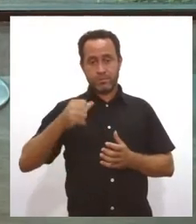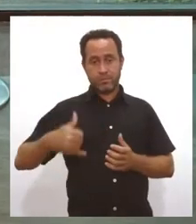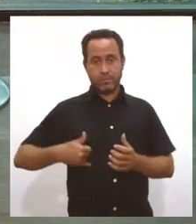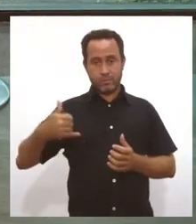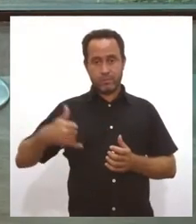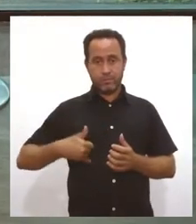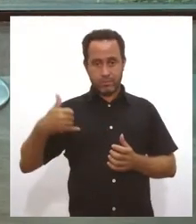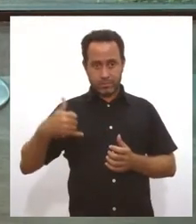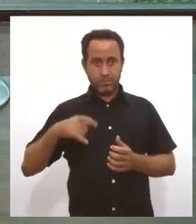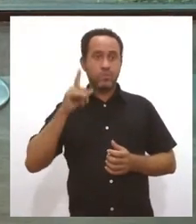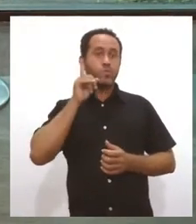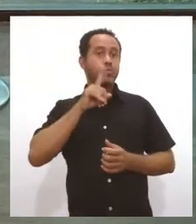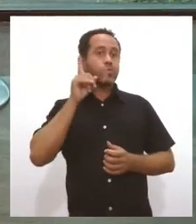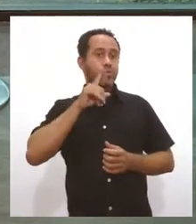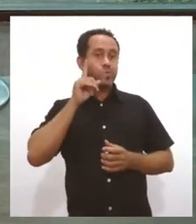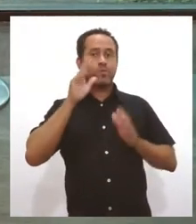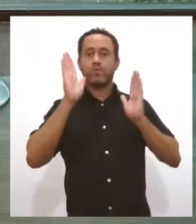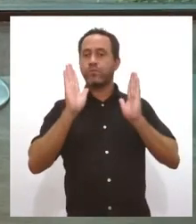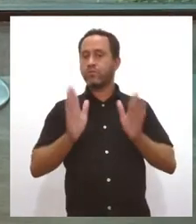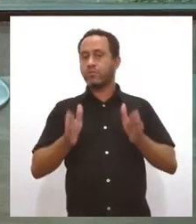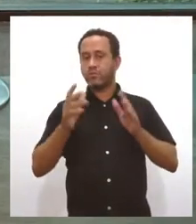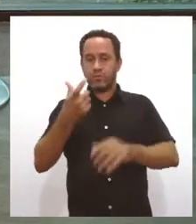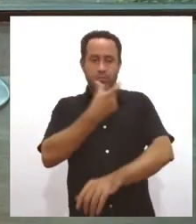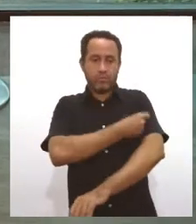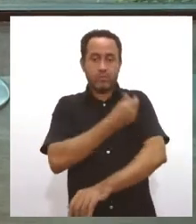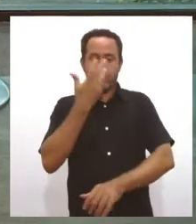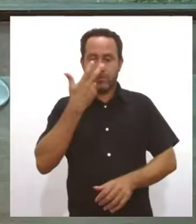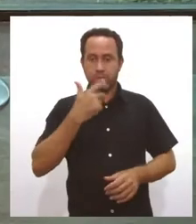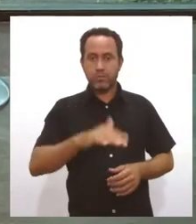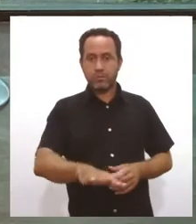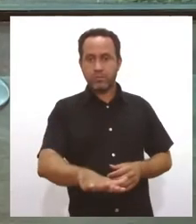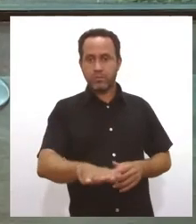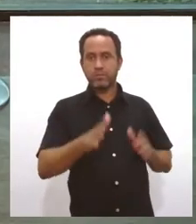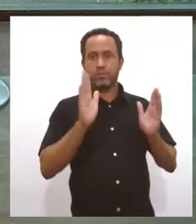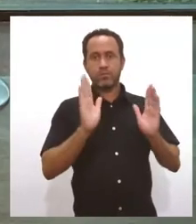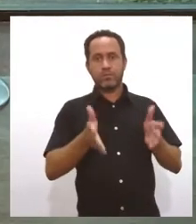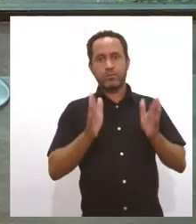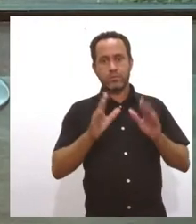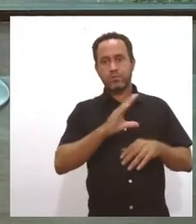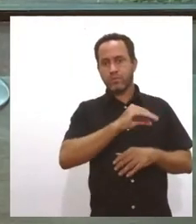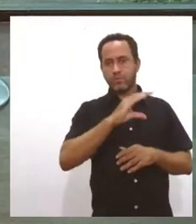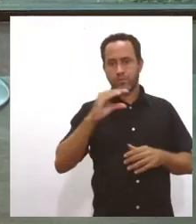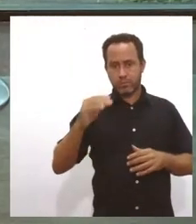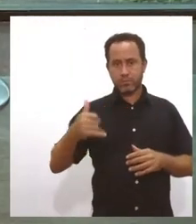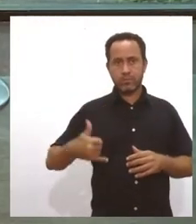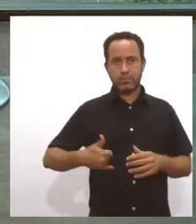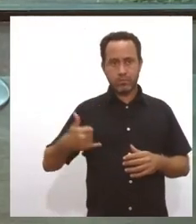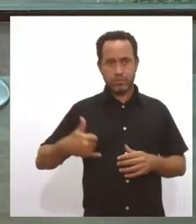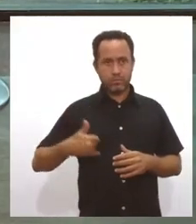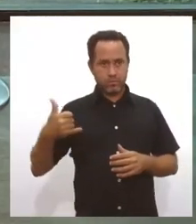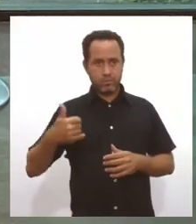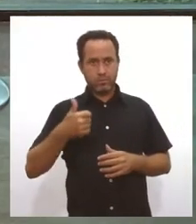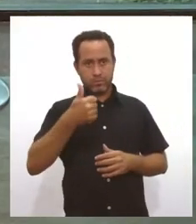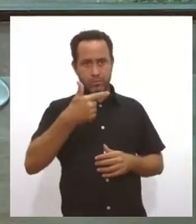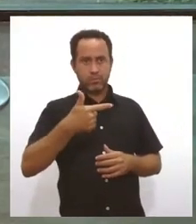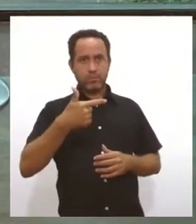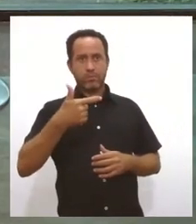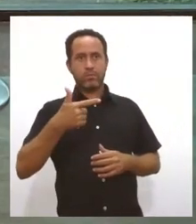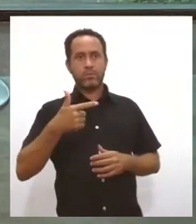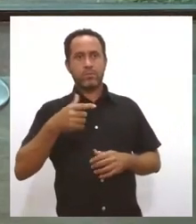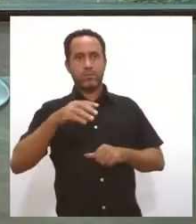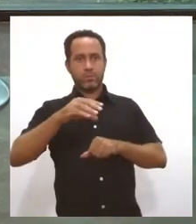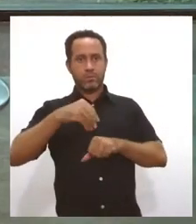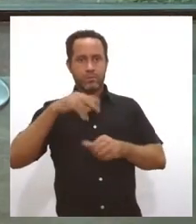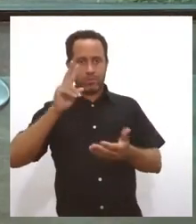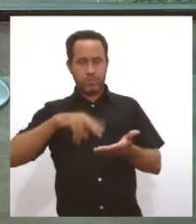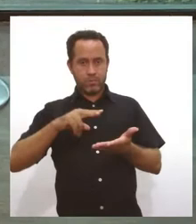Nos Estados Unidos a gente sabe que já está vacinando crianças, né? Adolescentes de 12. Agora eu estou mudando já assunto da notícia que eu vou trazer. E